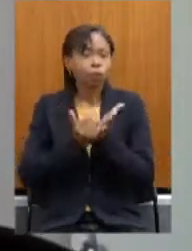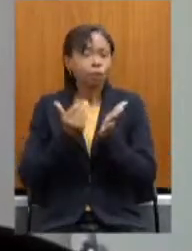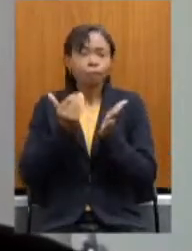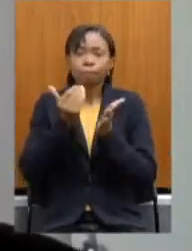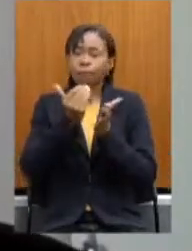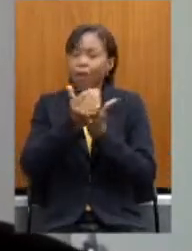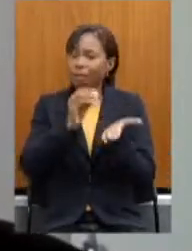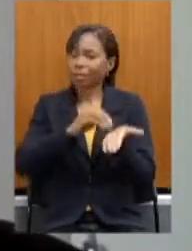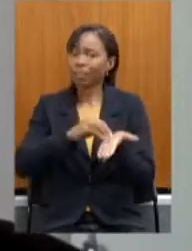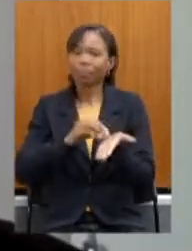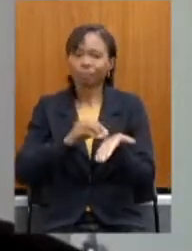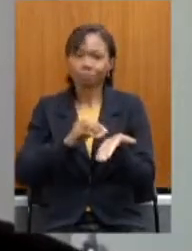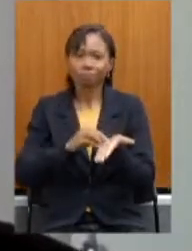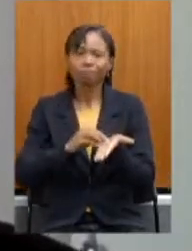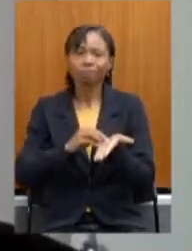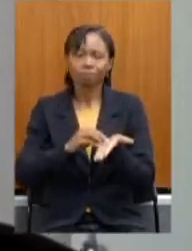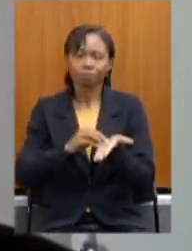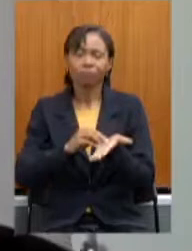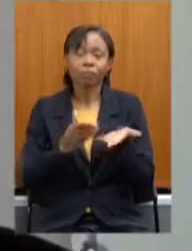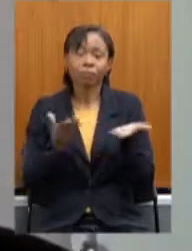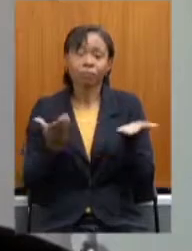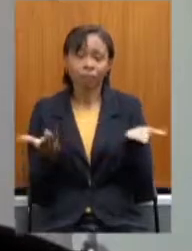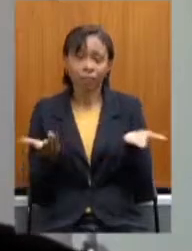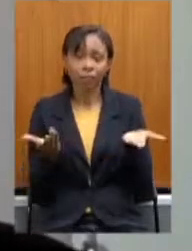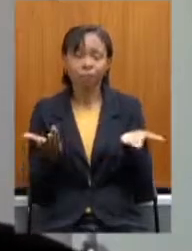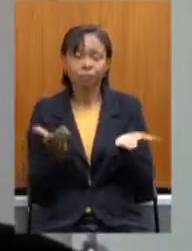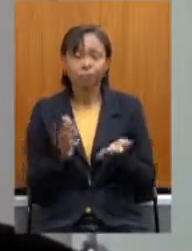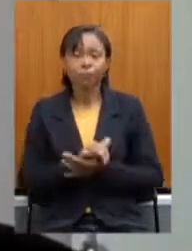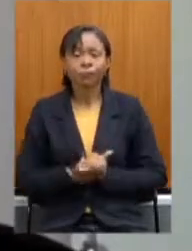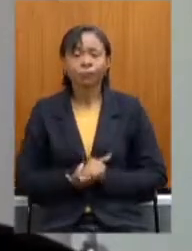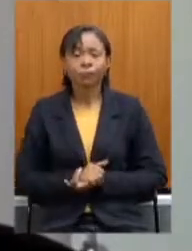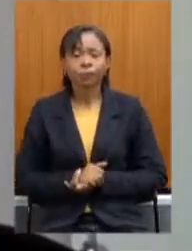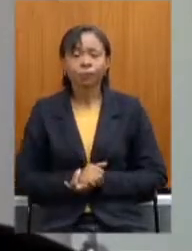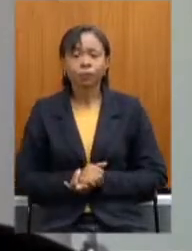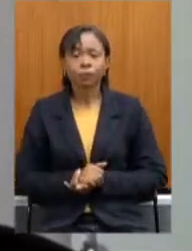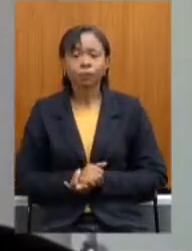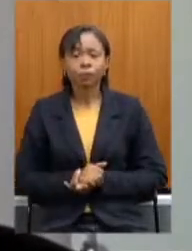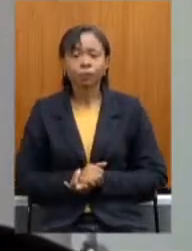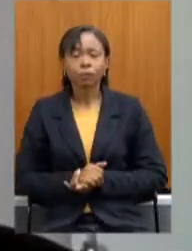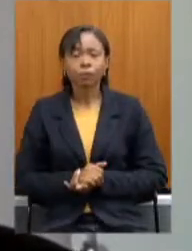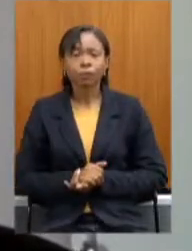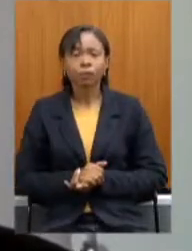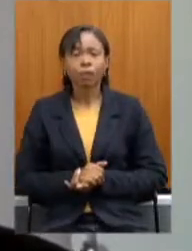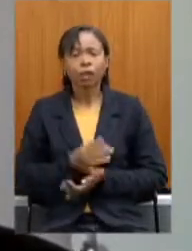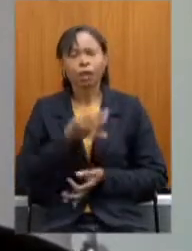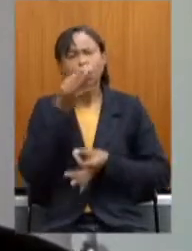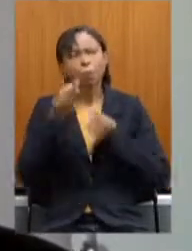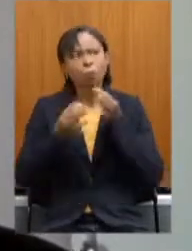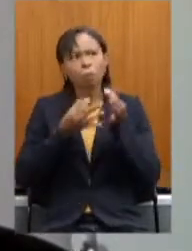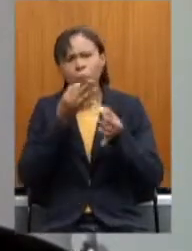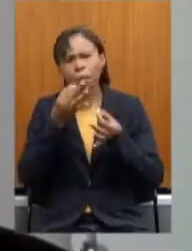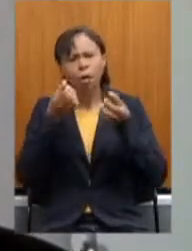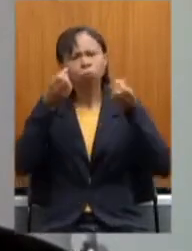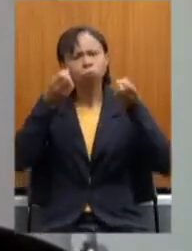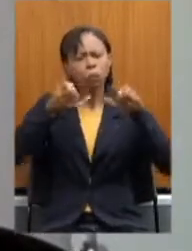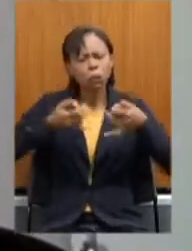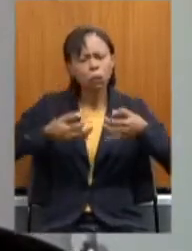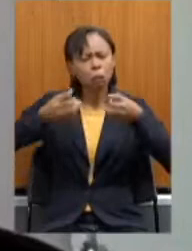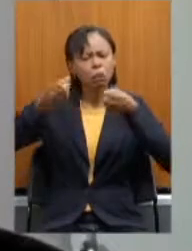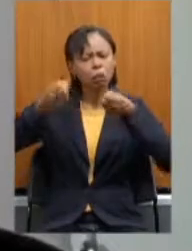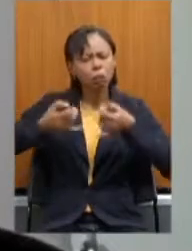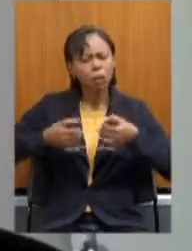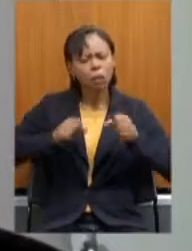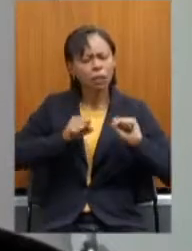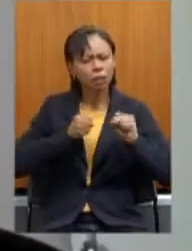imediata. Então, os argumentos colocados até então em defesa são